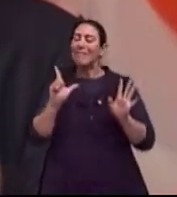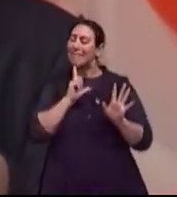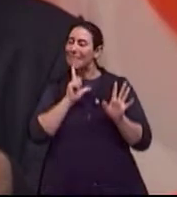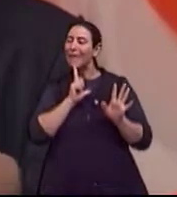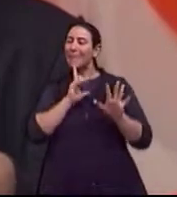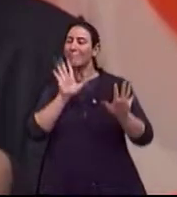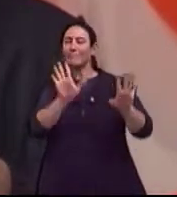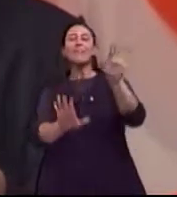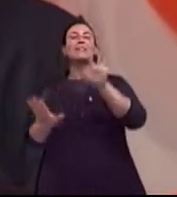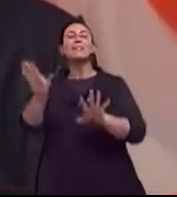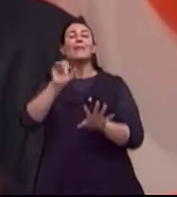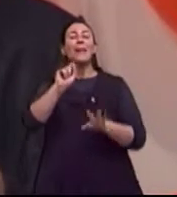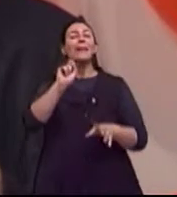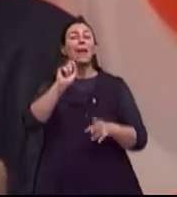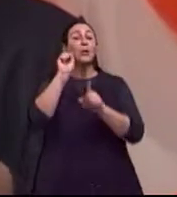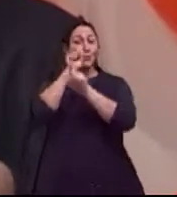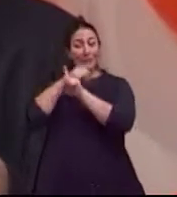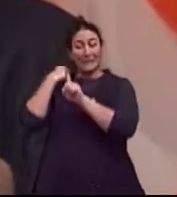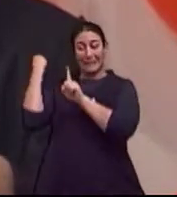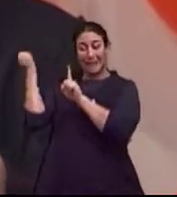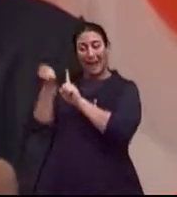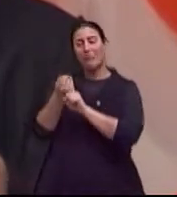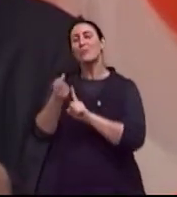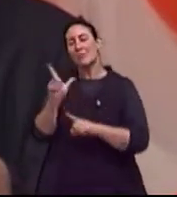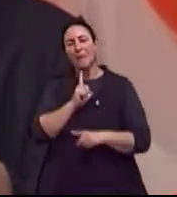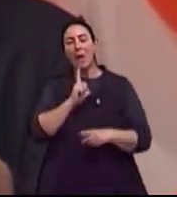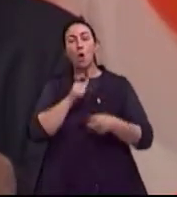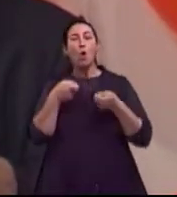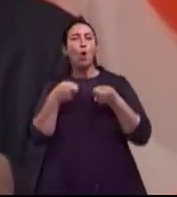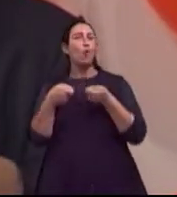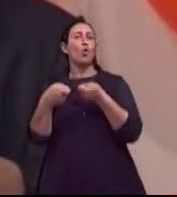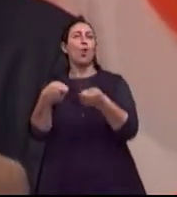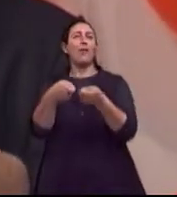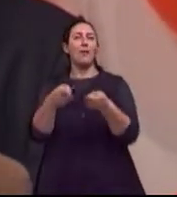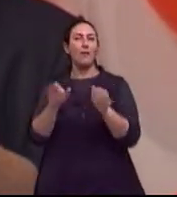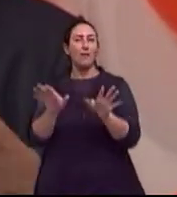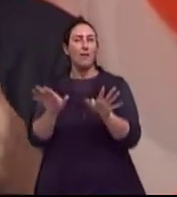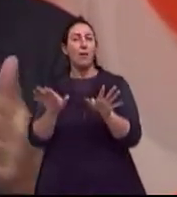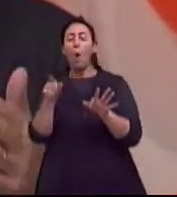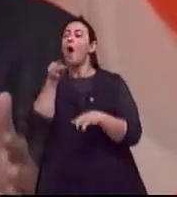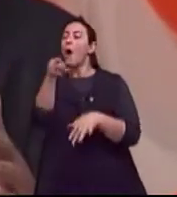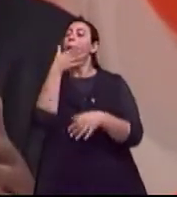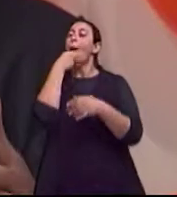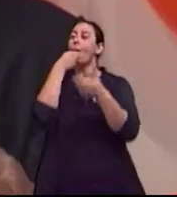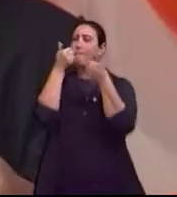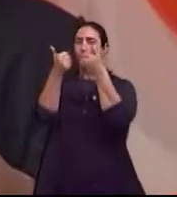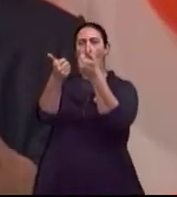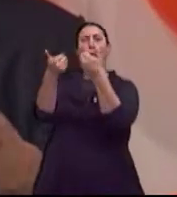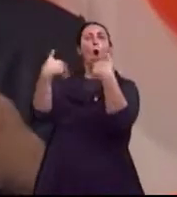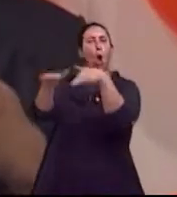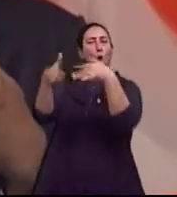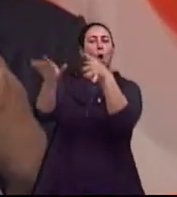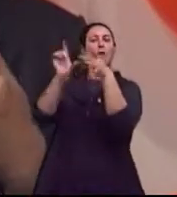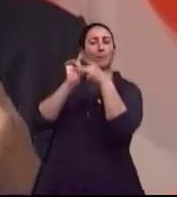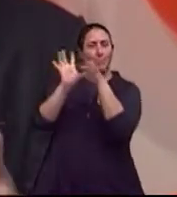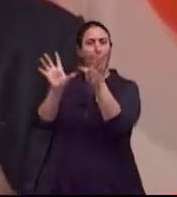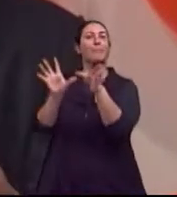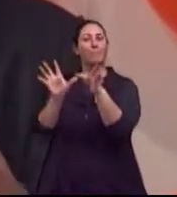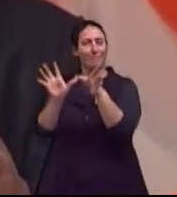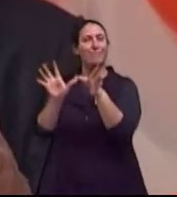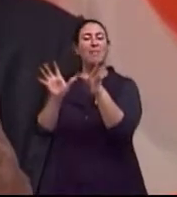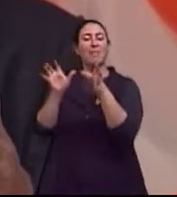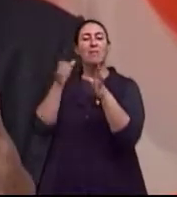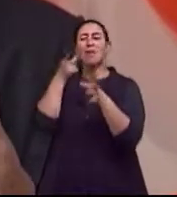essa sociedade... Essa diferença. Existe esse controle, assim, que parece que para o homem está mais liberado, ele